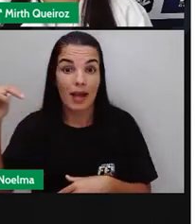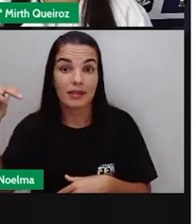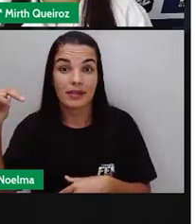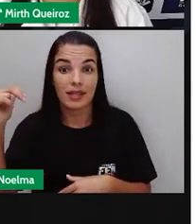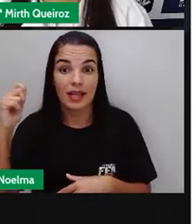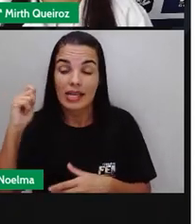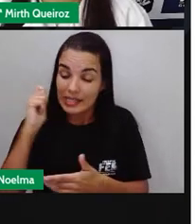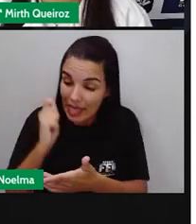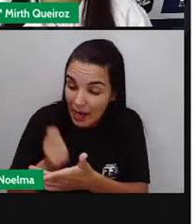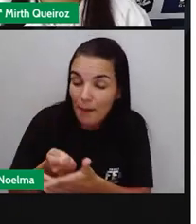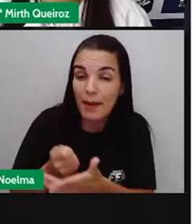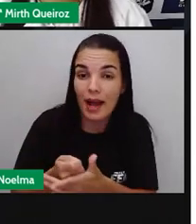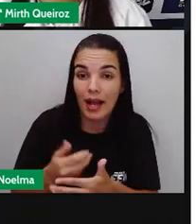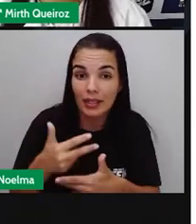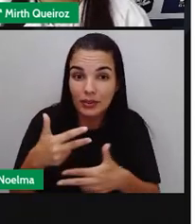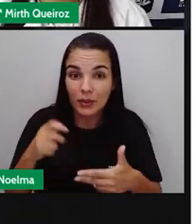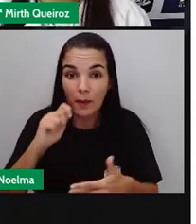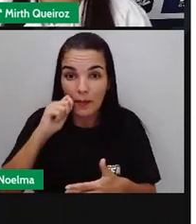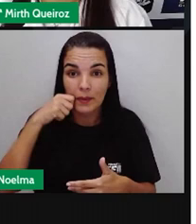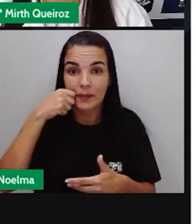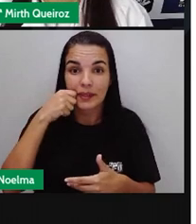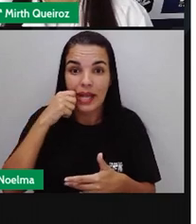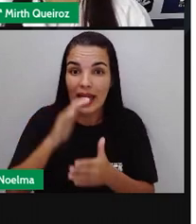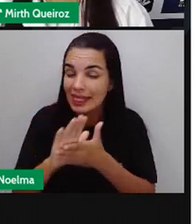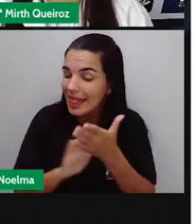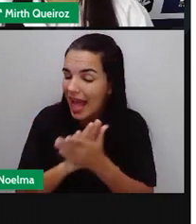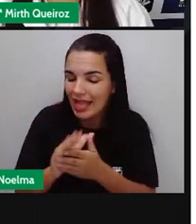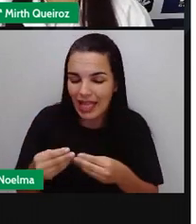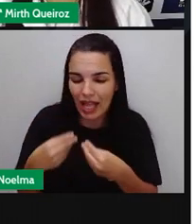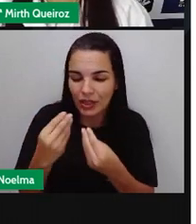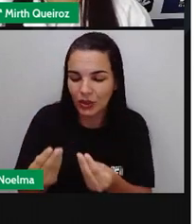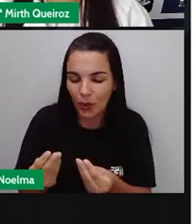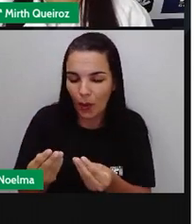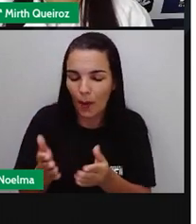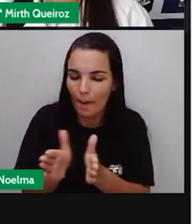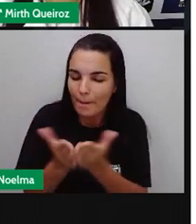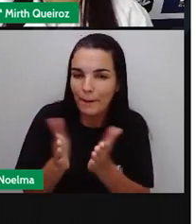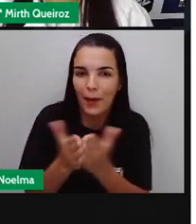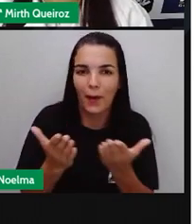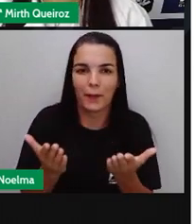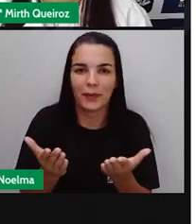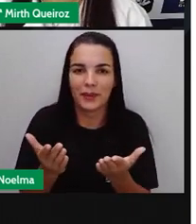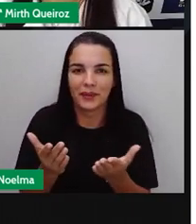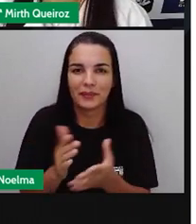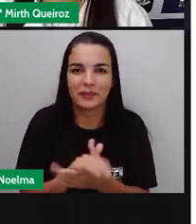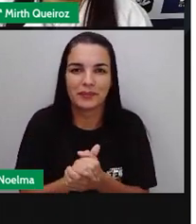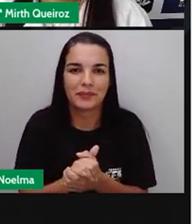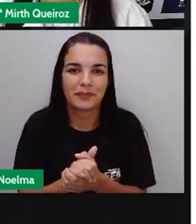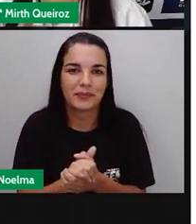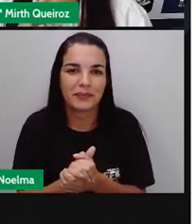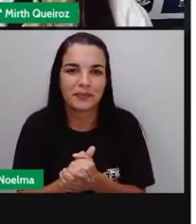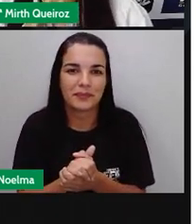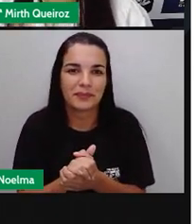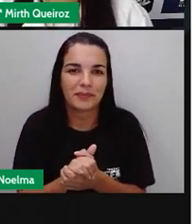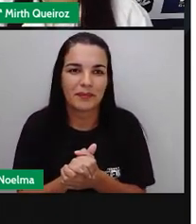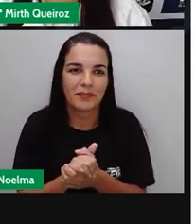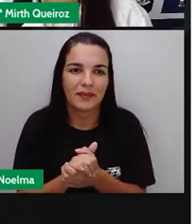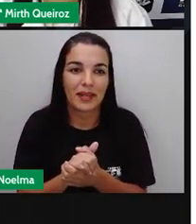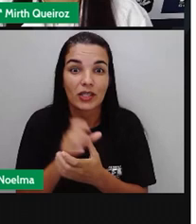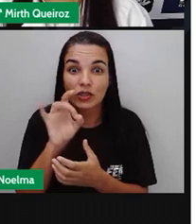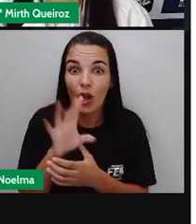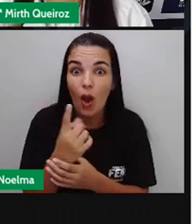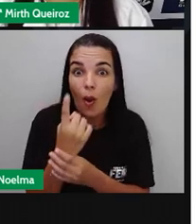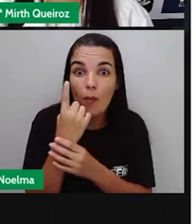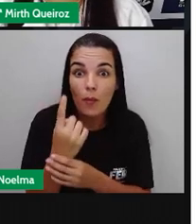Jamais será paga a conta do padeiro, nada doa aos pobres. Olha, isso é uma única